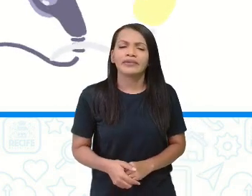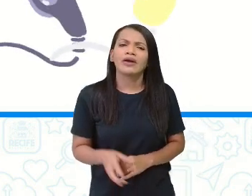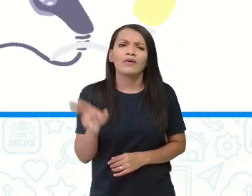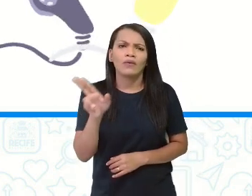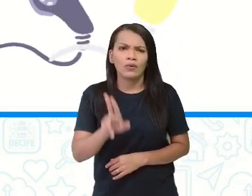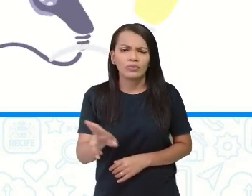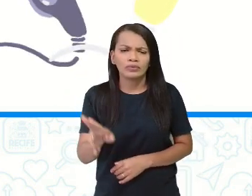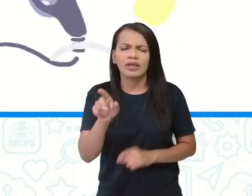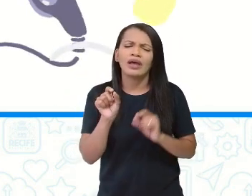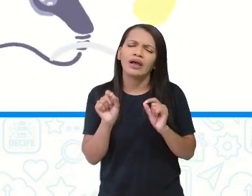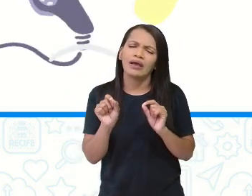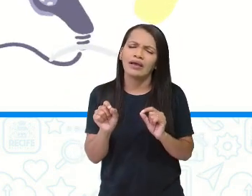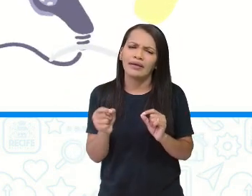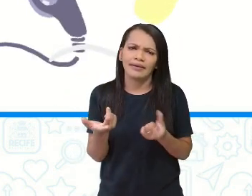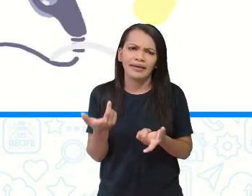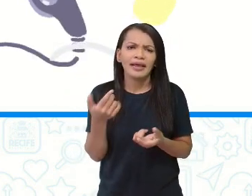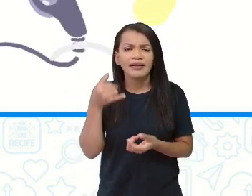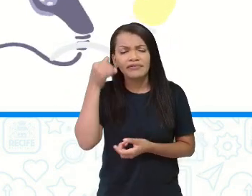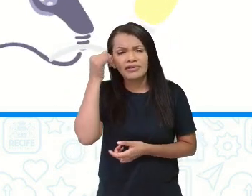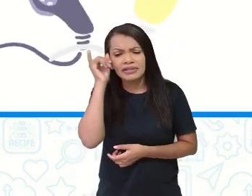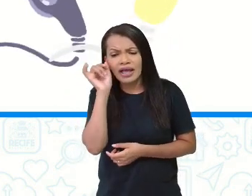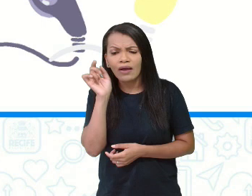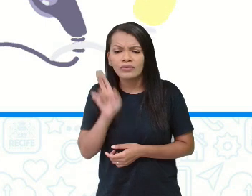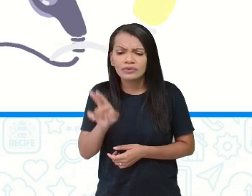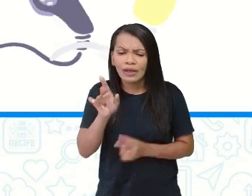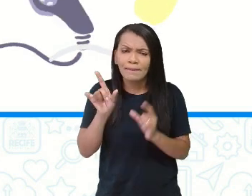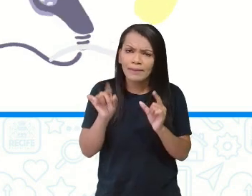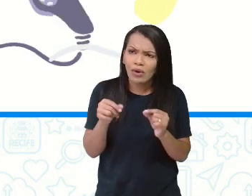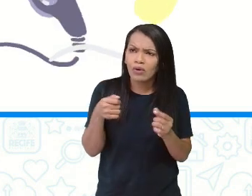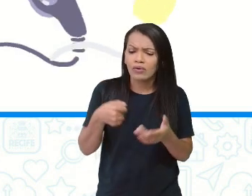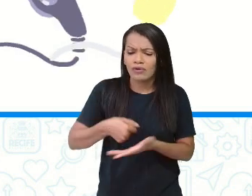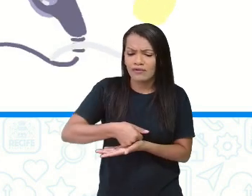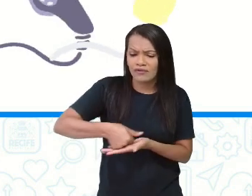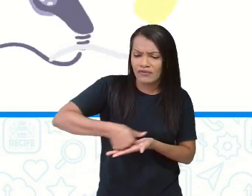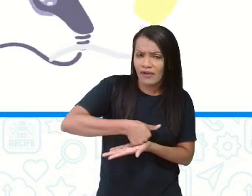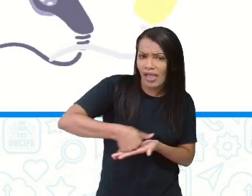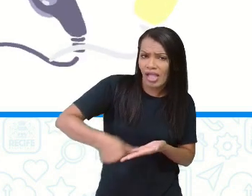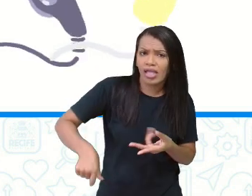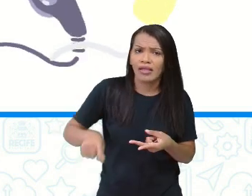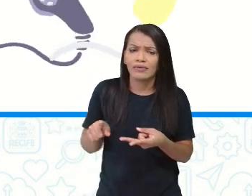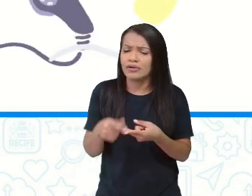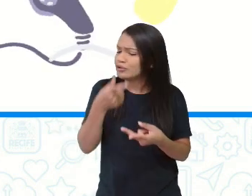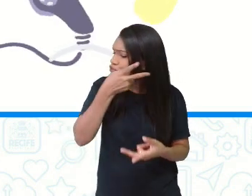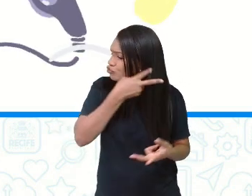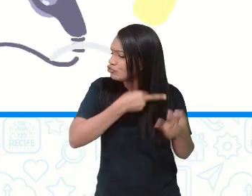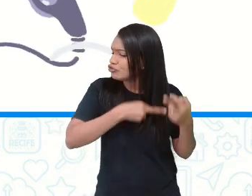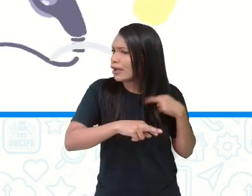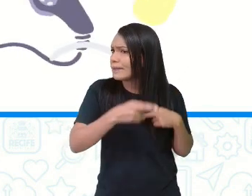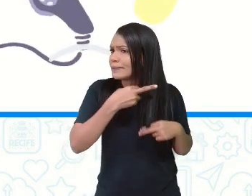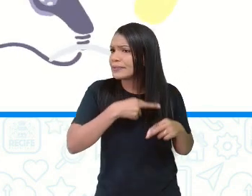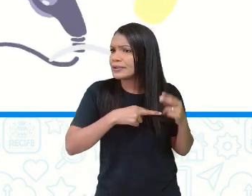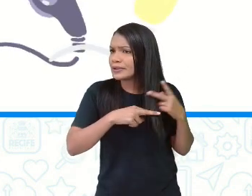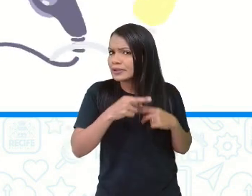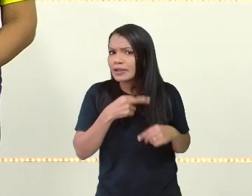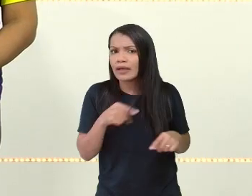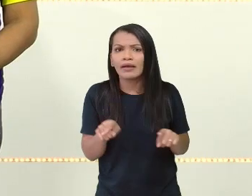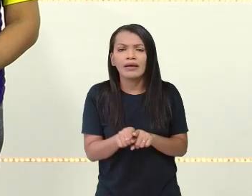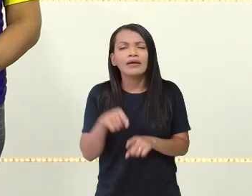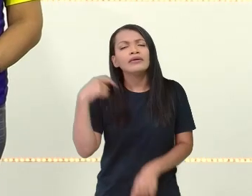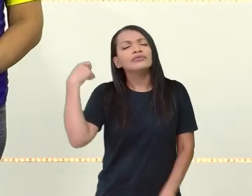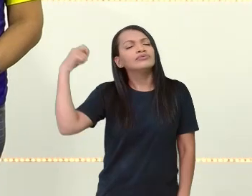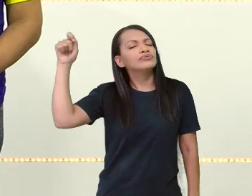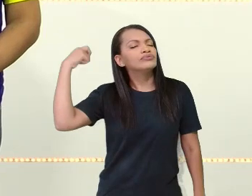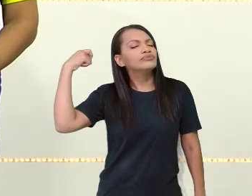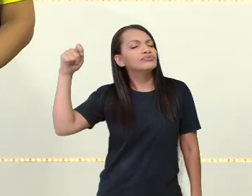chapinha, o secador, o chuveiro elétrico também, né? Que no inverno você toma aquele banho mais